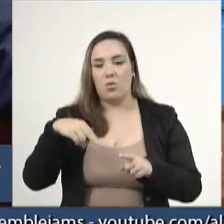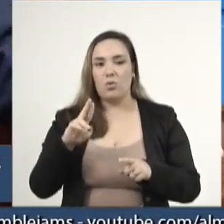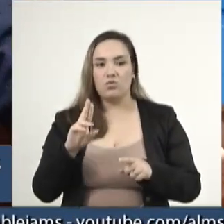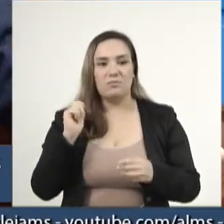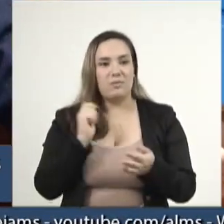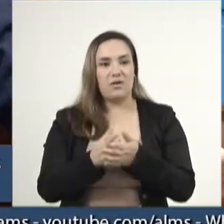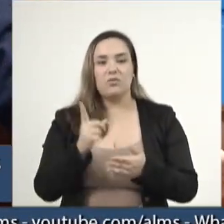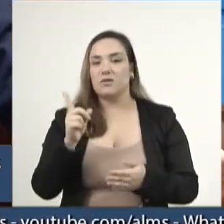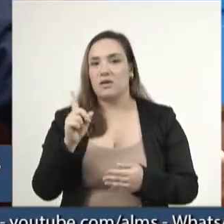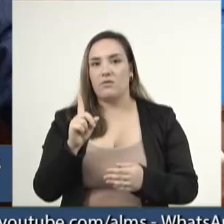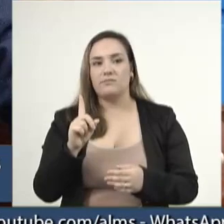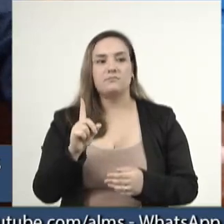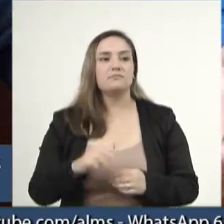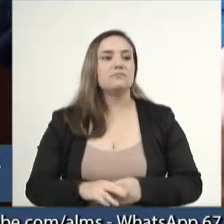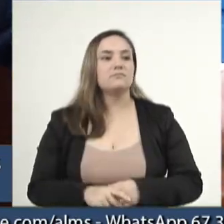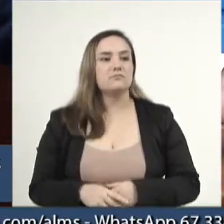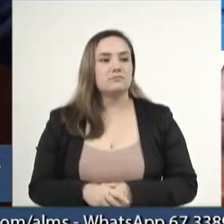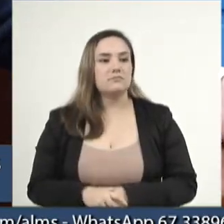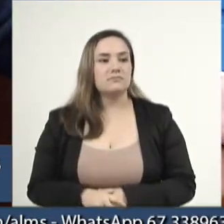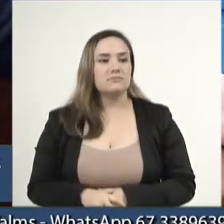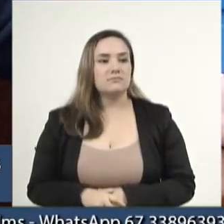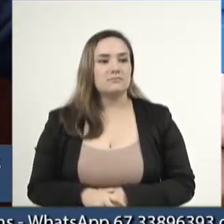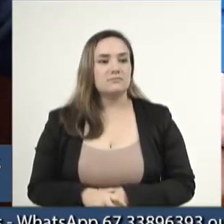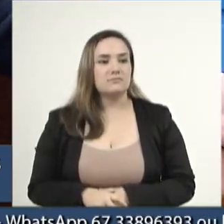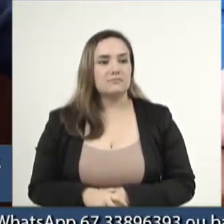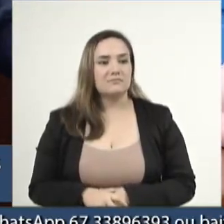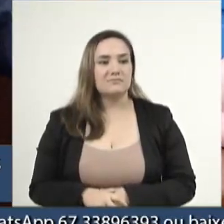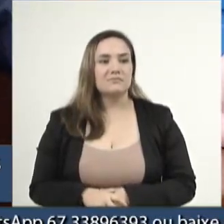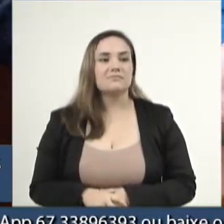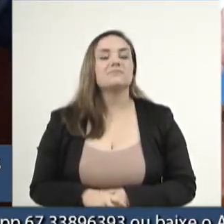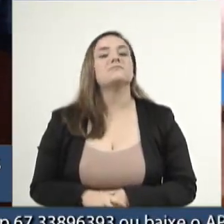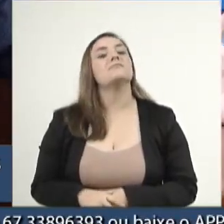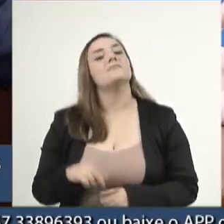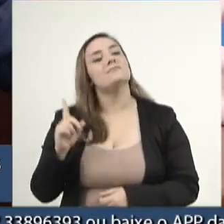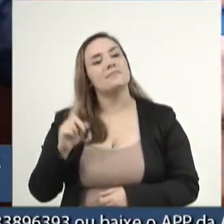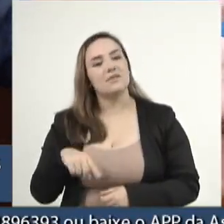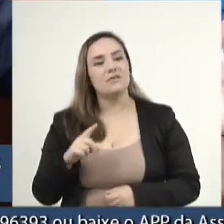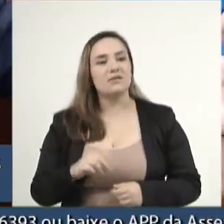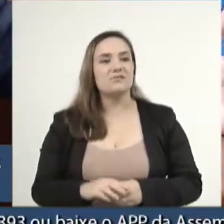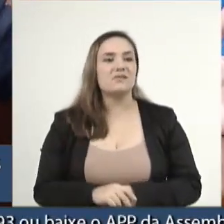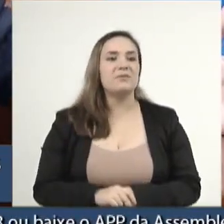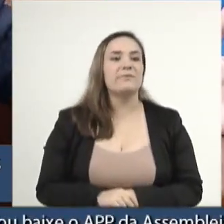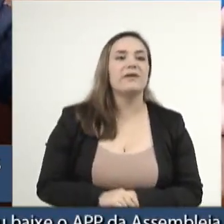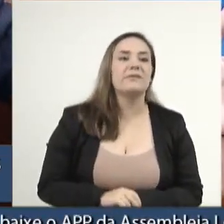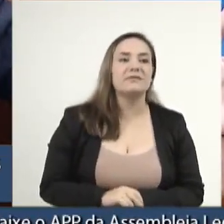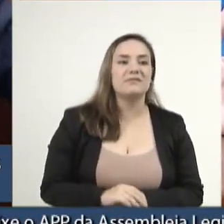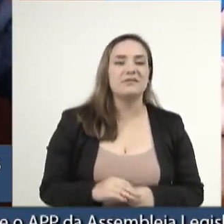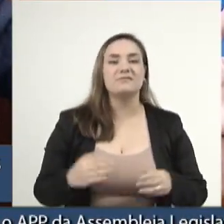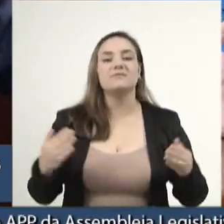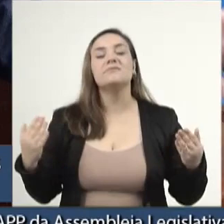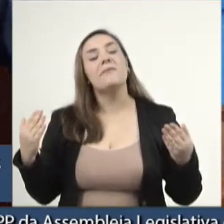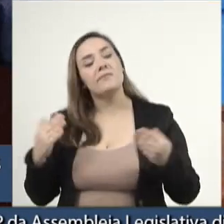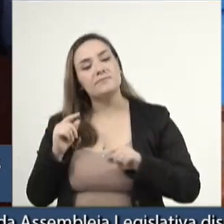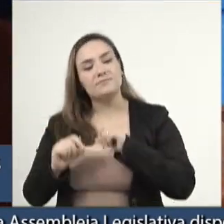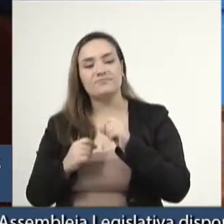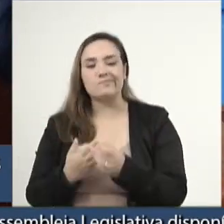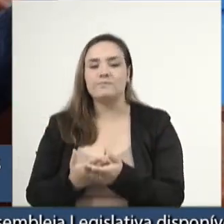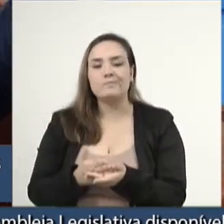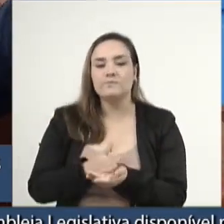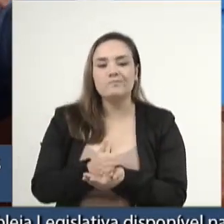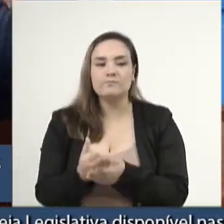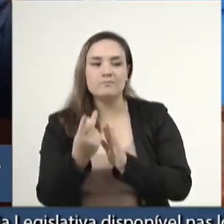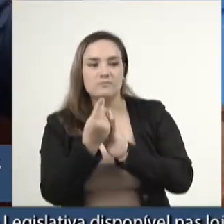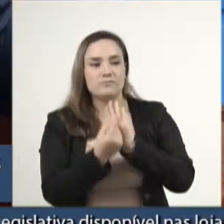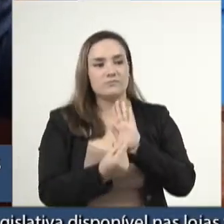pagou, é muito contorcionismo mesmo que tem que fazer para administrar com o orçamento